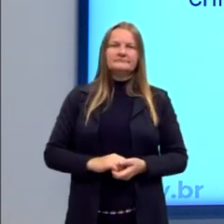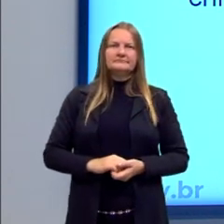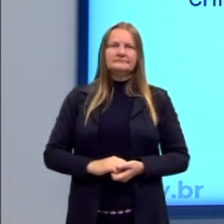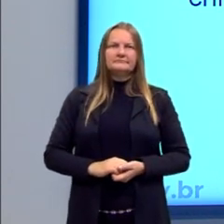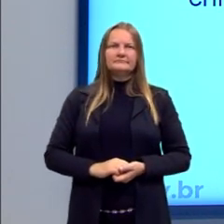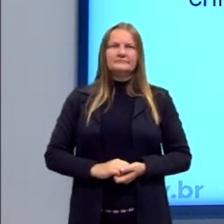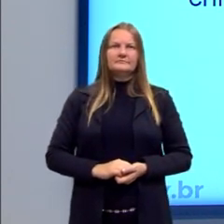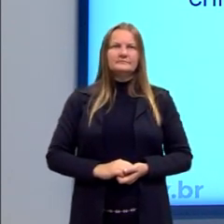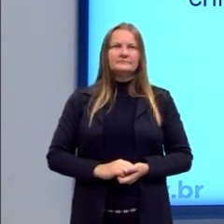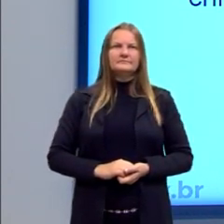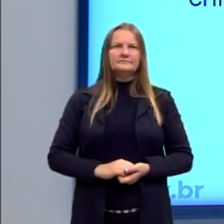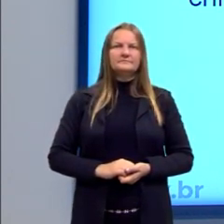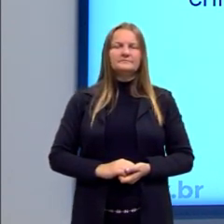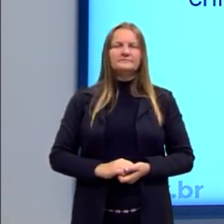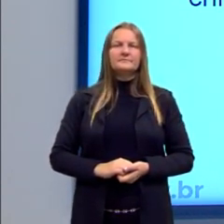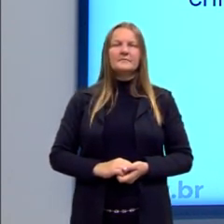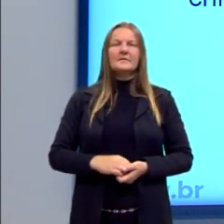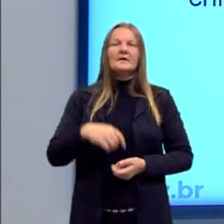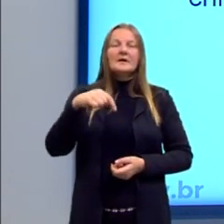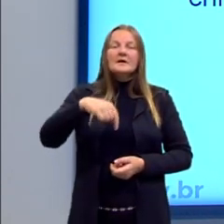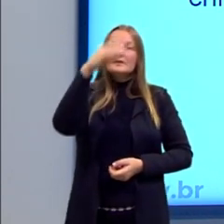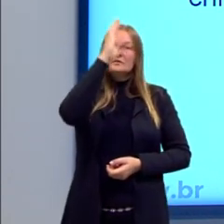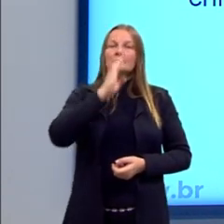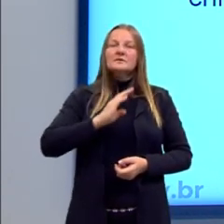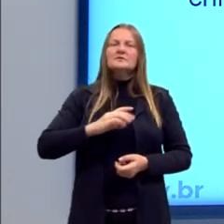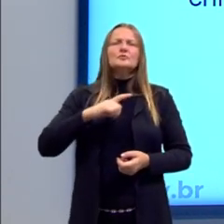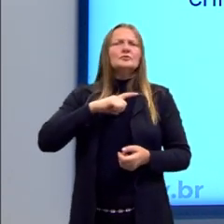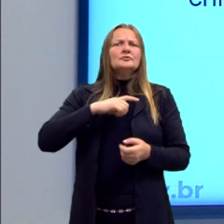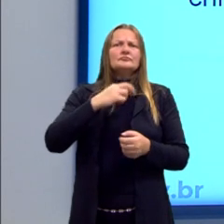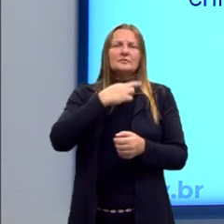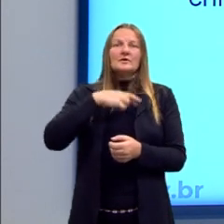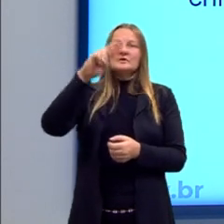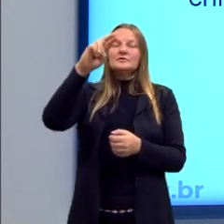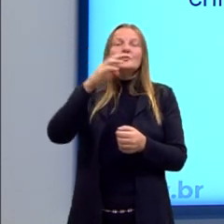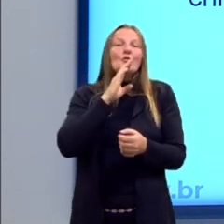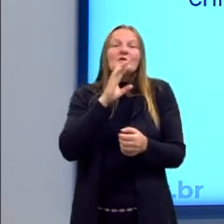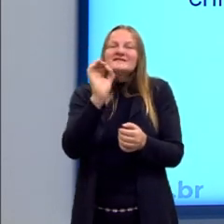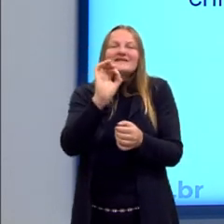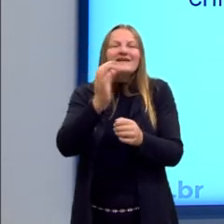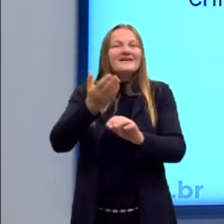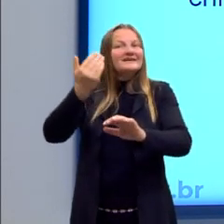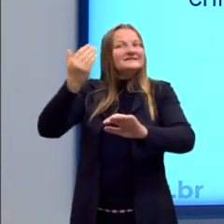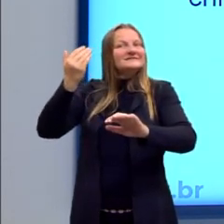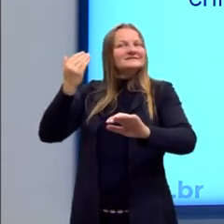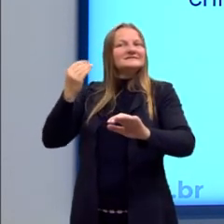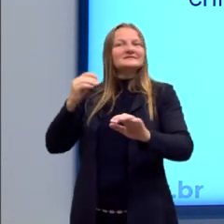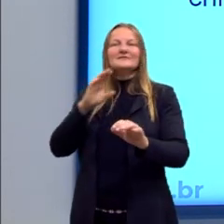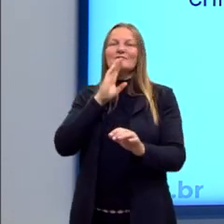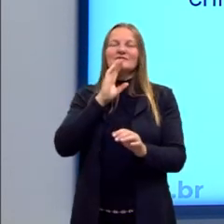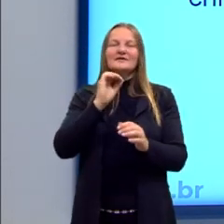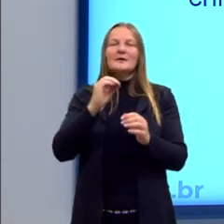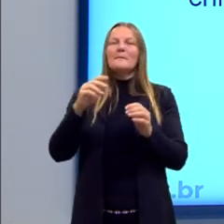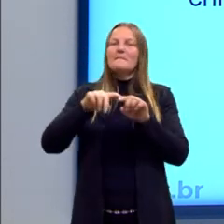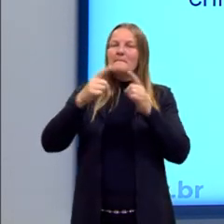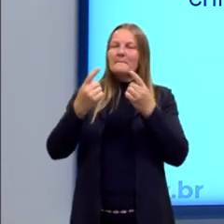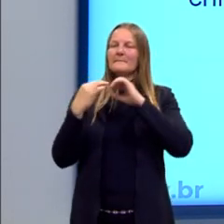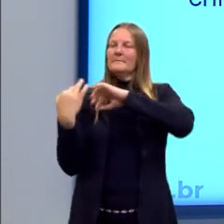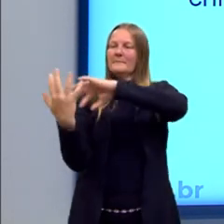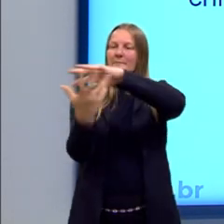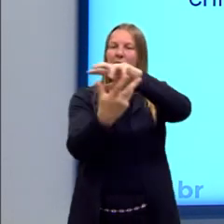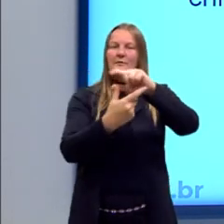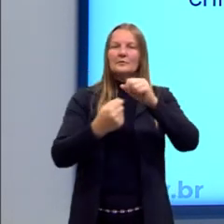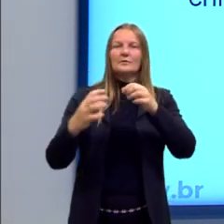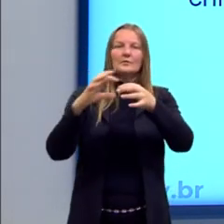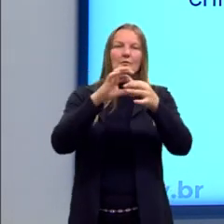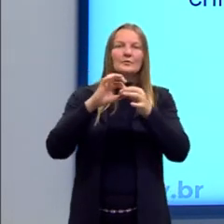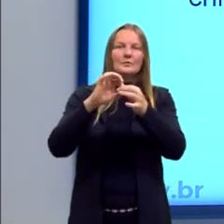penetração no Brasil de várias religiões que nós não conhecíamos, também faz parte desse processo da globalização. O